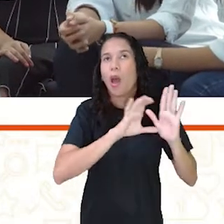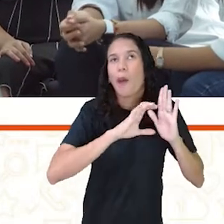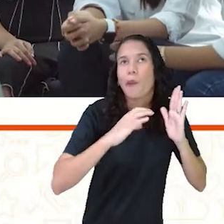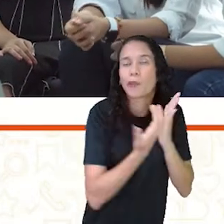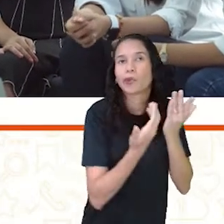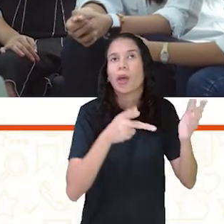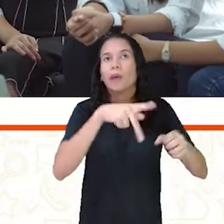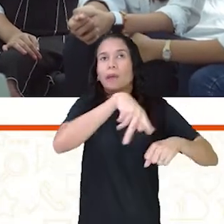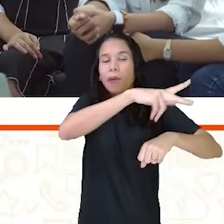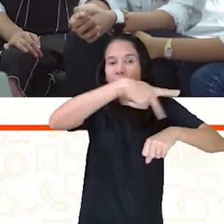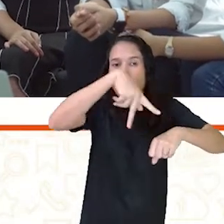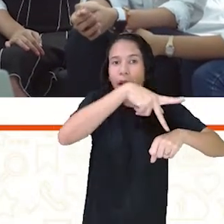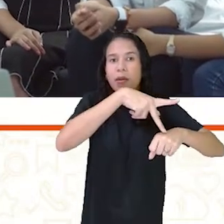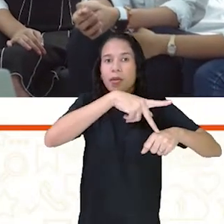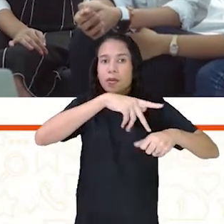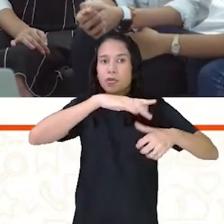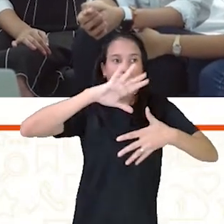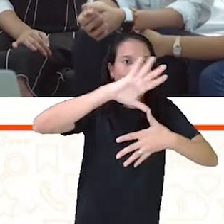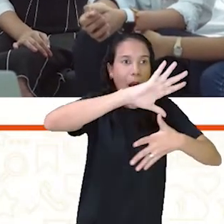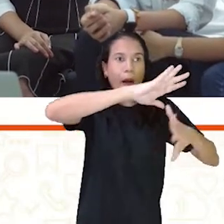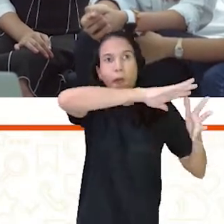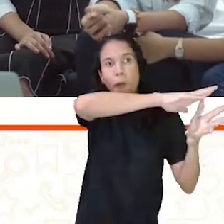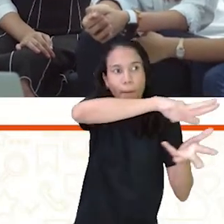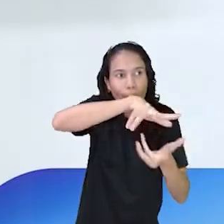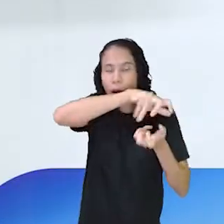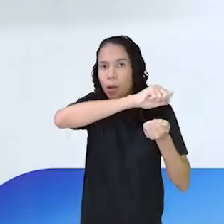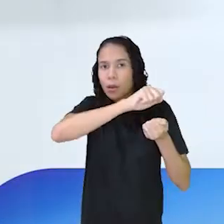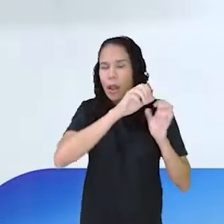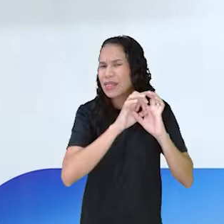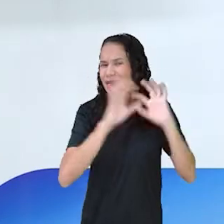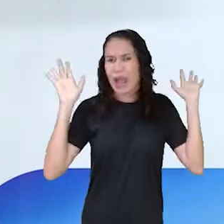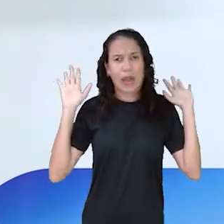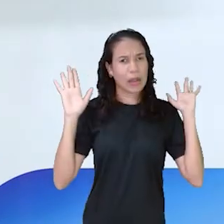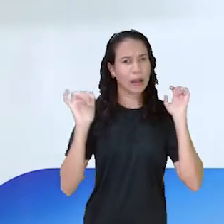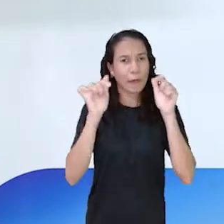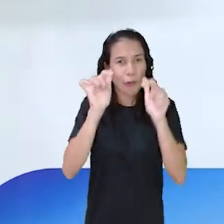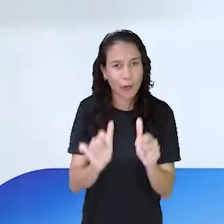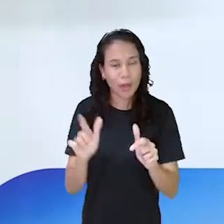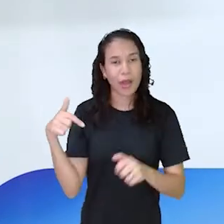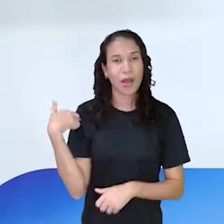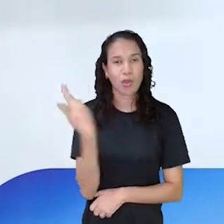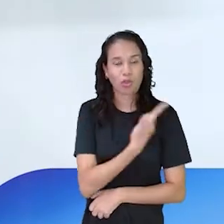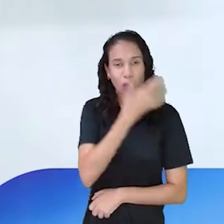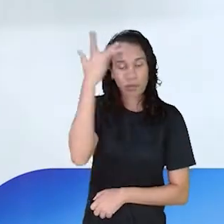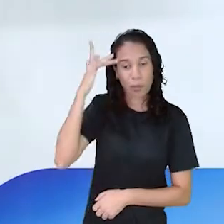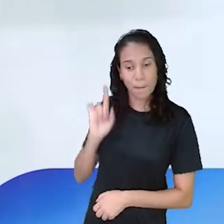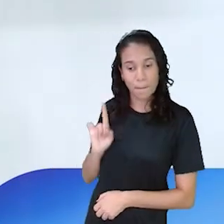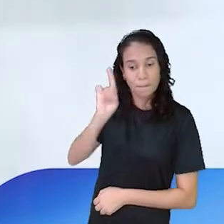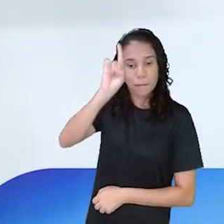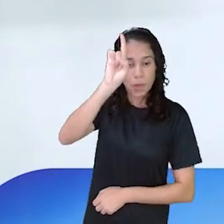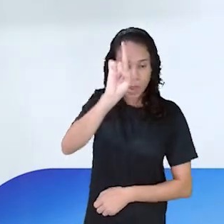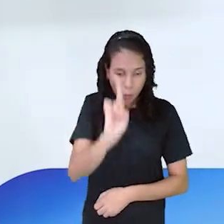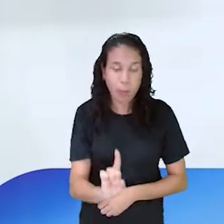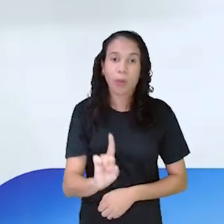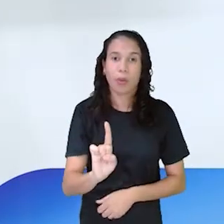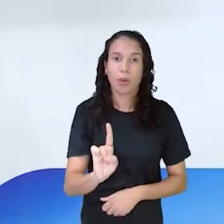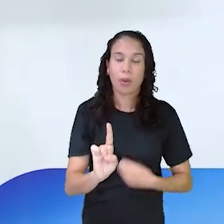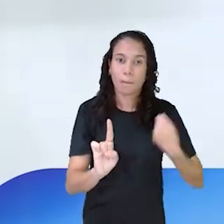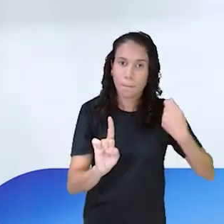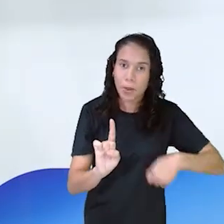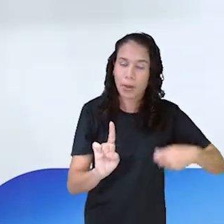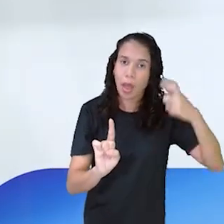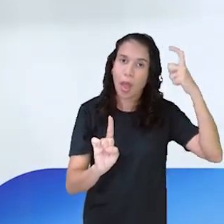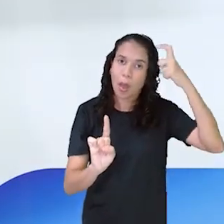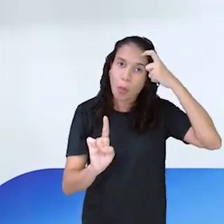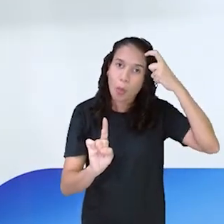o país, o continente, o planeta, onde quer que a gente esteja. A gente é um ser que a gente ocupa um espaço no mundo.